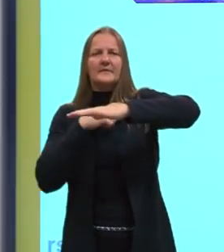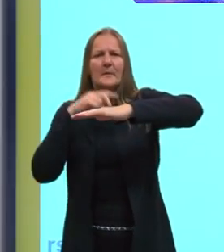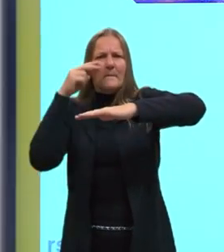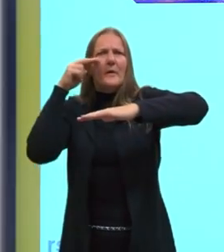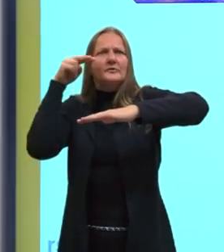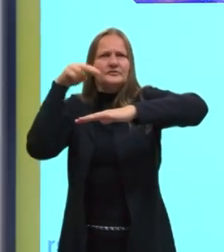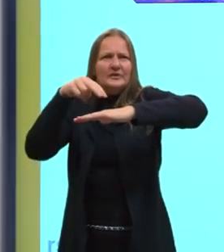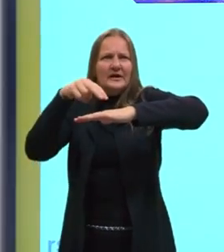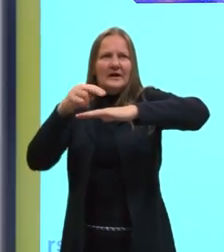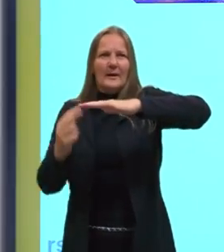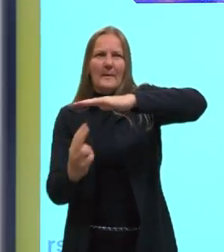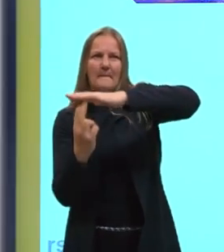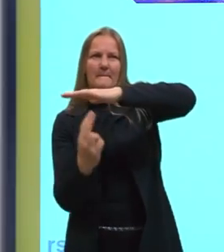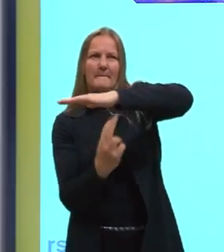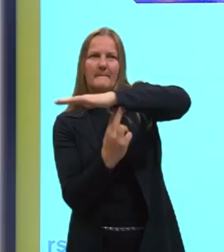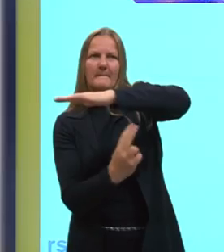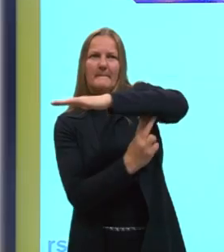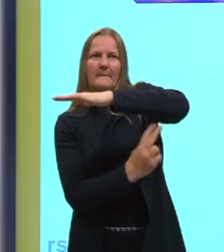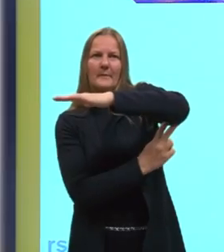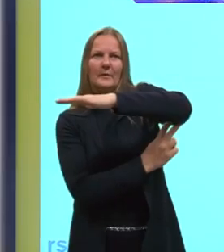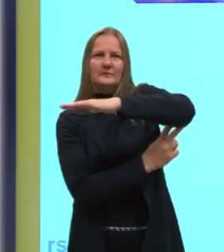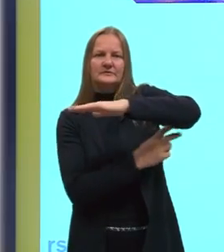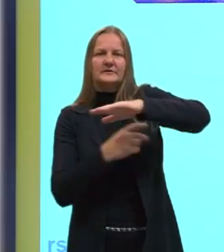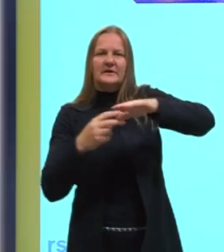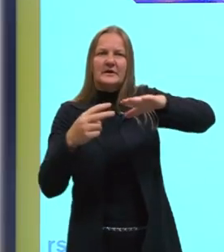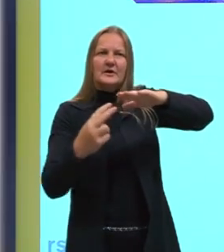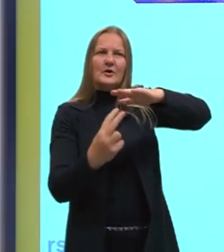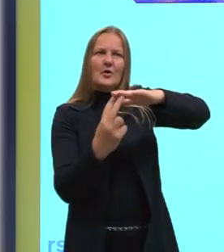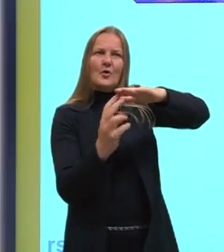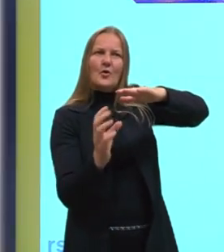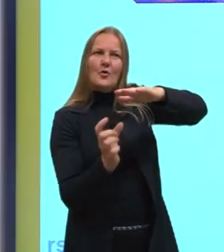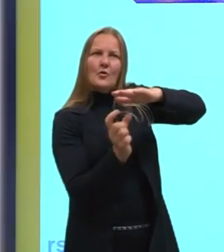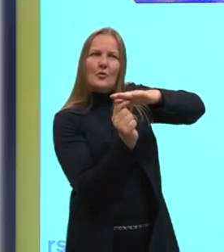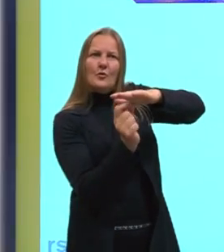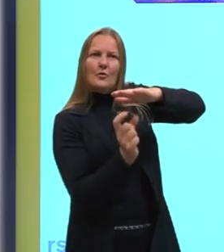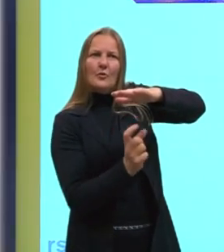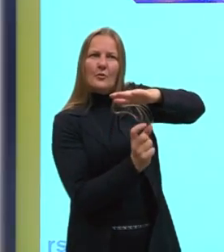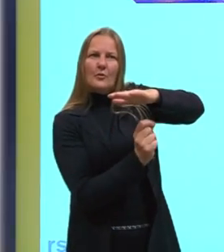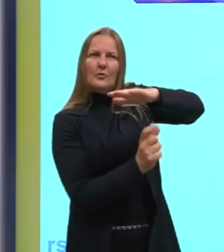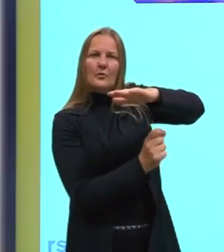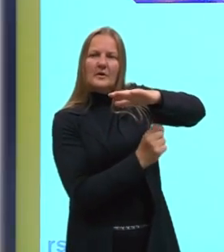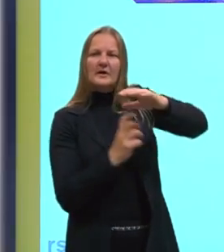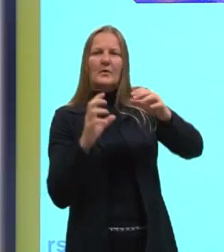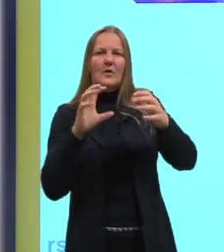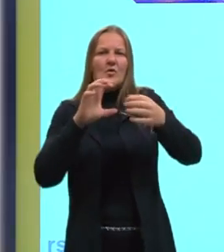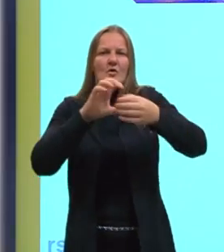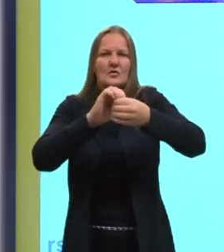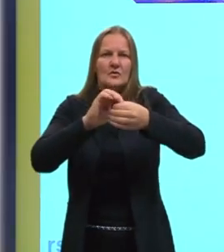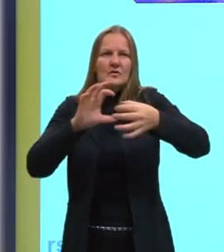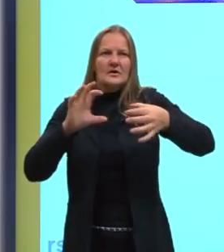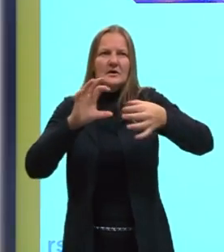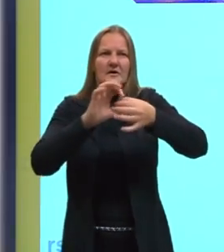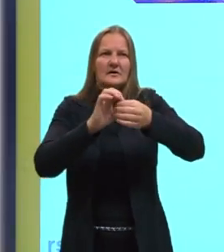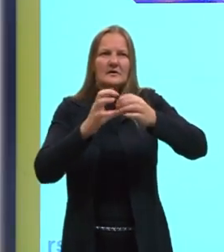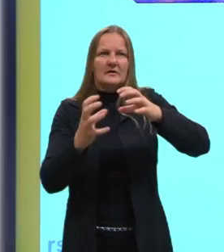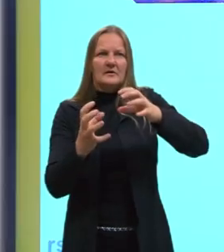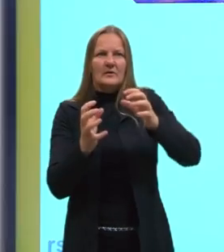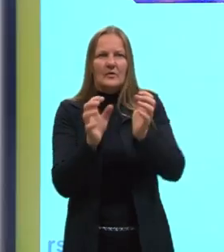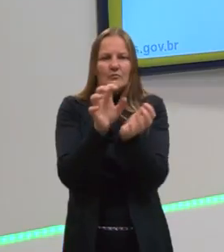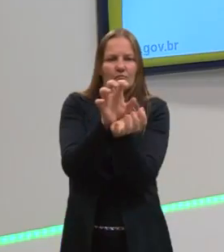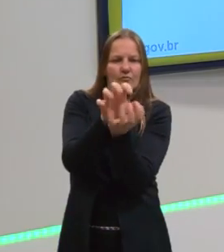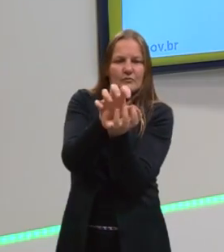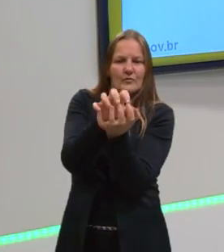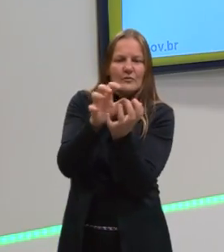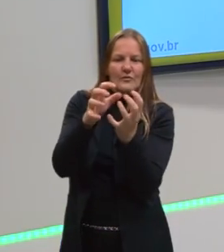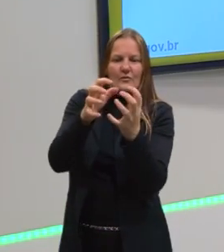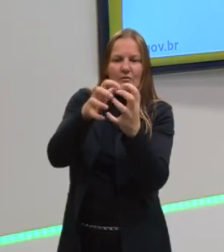a gente pode ver essas conexões aqui. É como se fossem dentes que se conectam aqui, entre uma